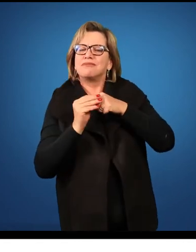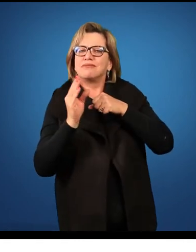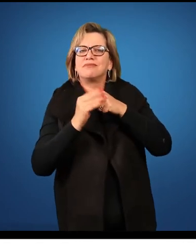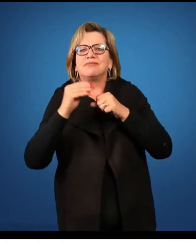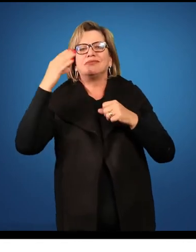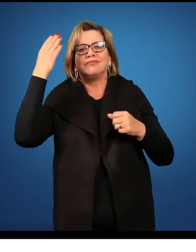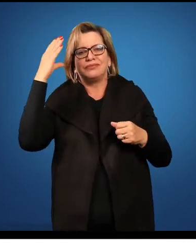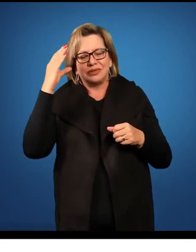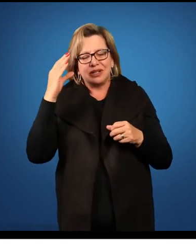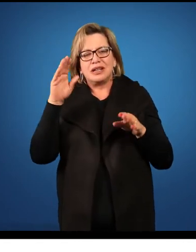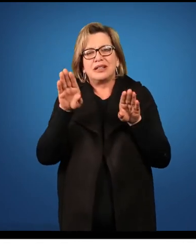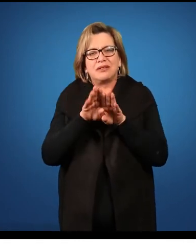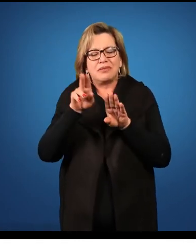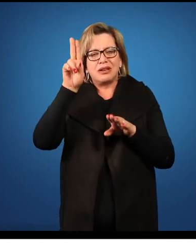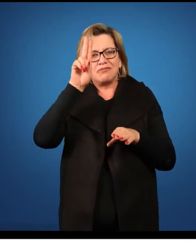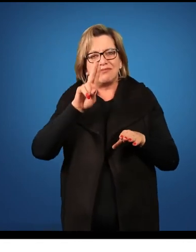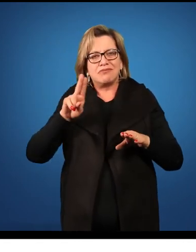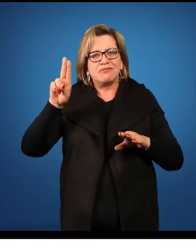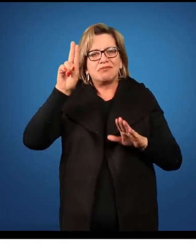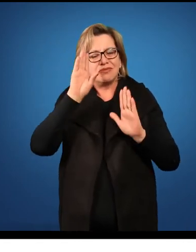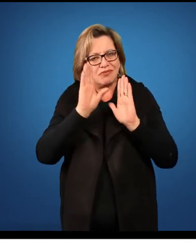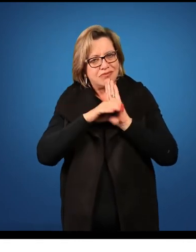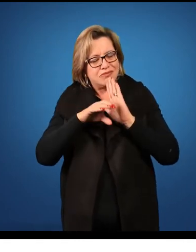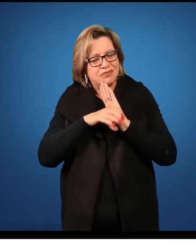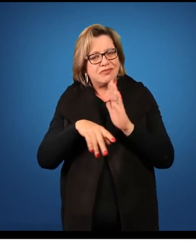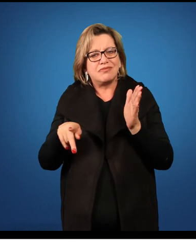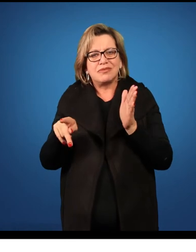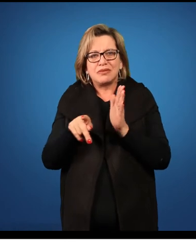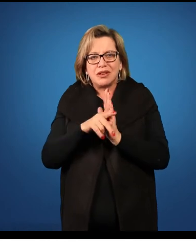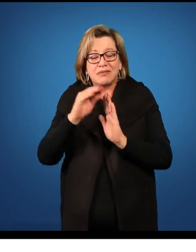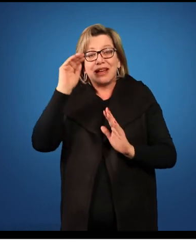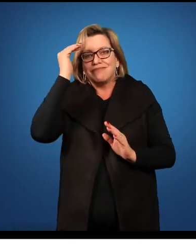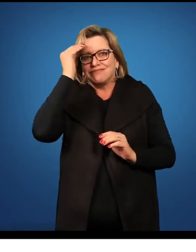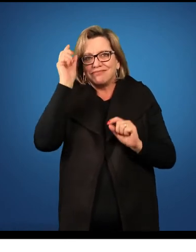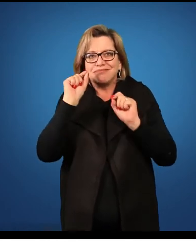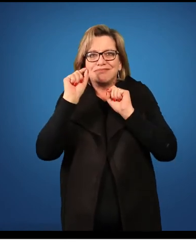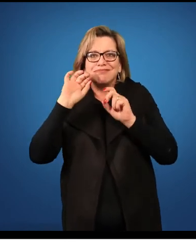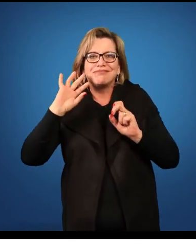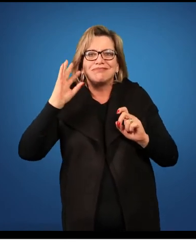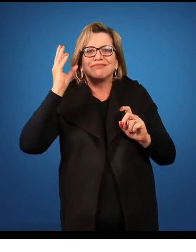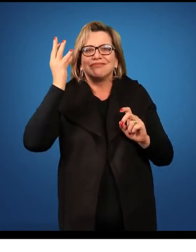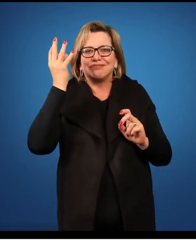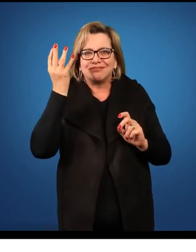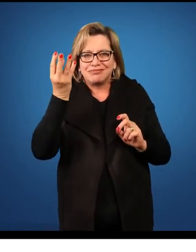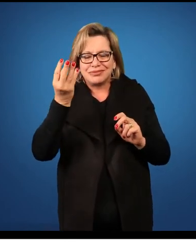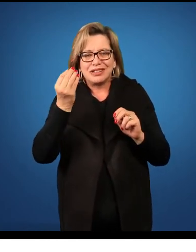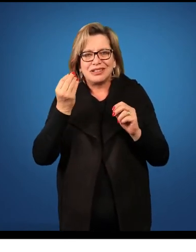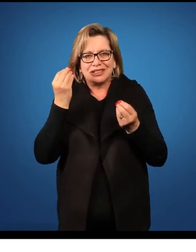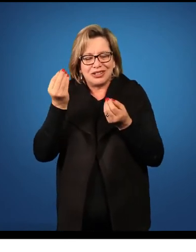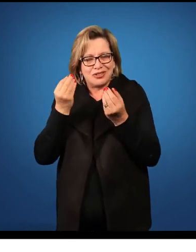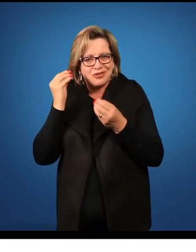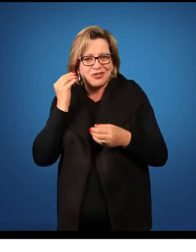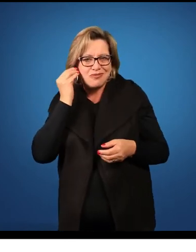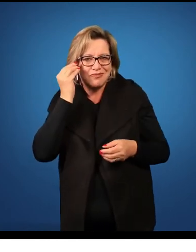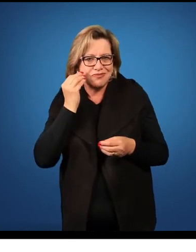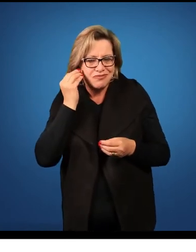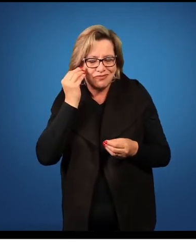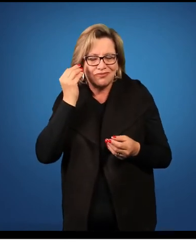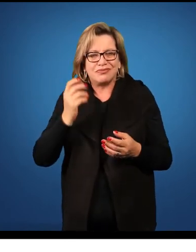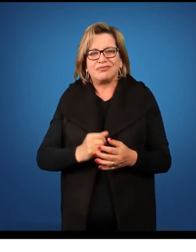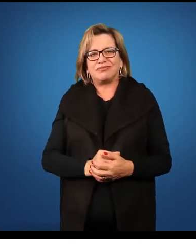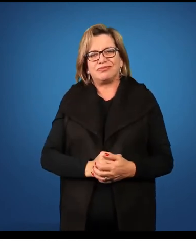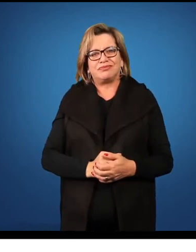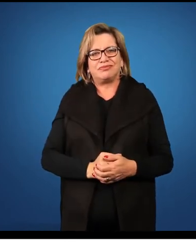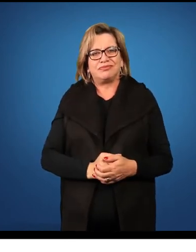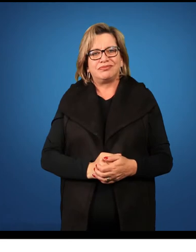científicos para explicar ou para tentar entender aqueles resultados que eles obtiveram a partir da investigação daquela atividade prática.